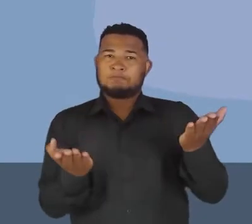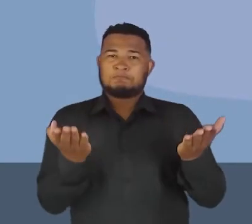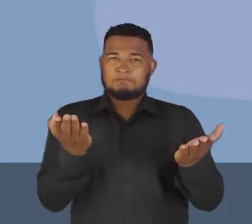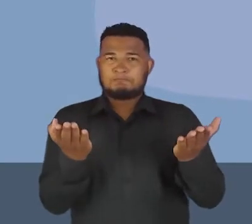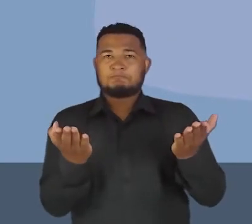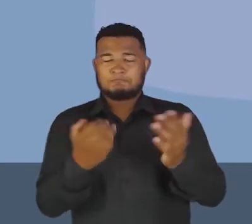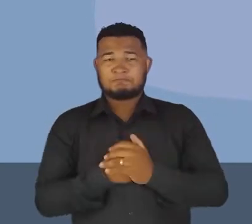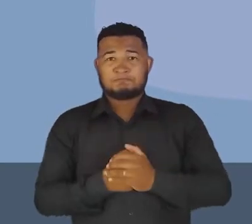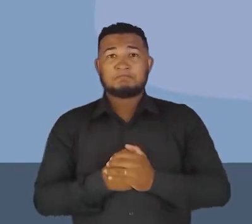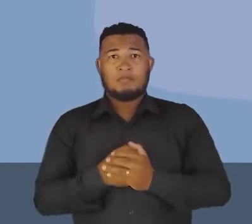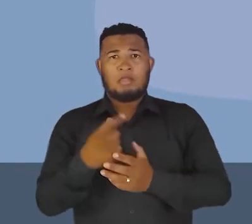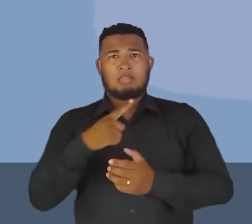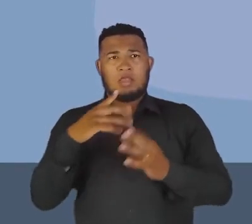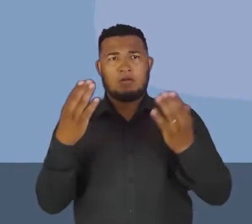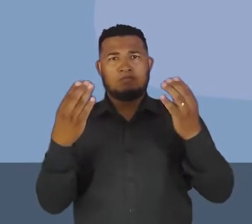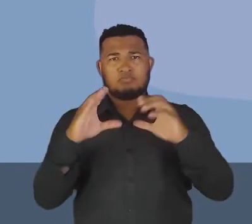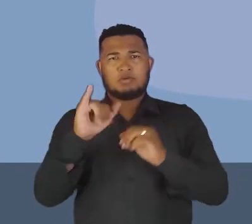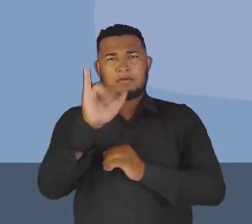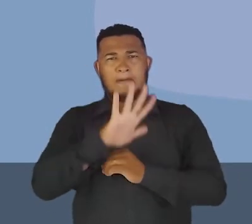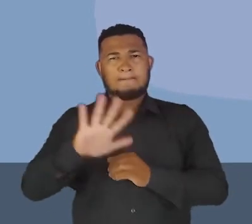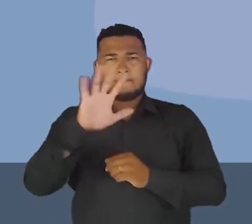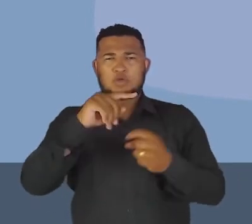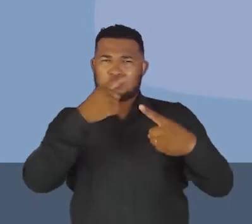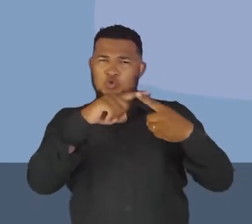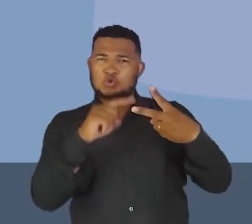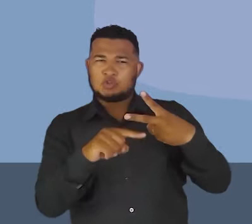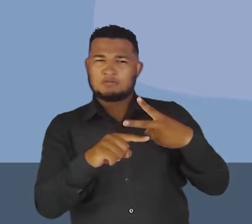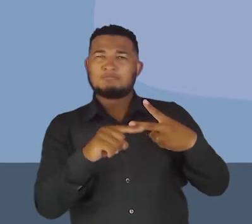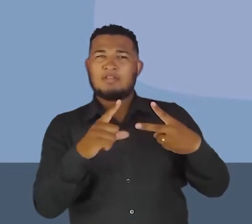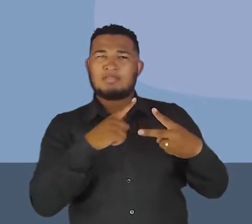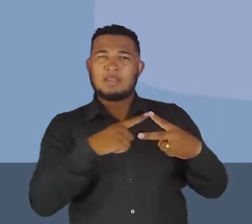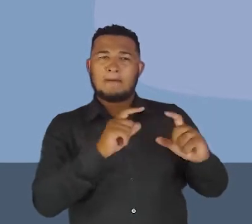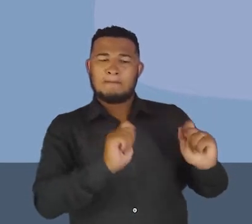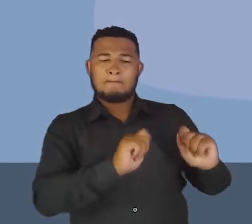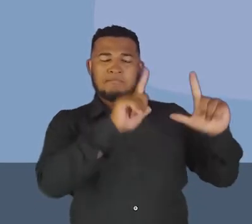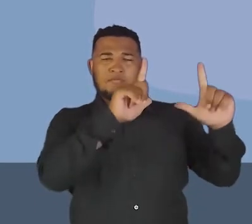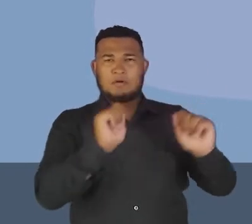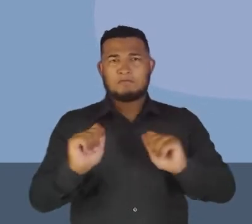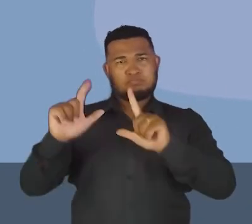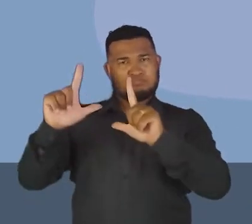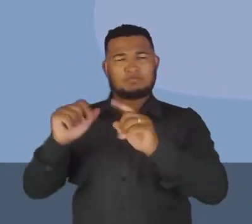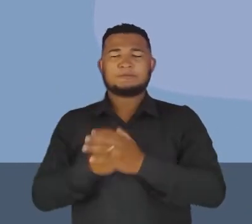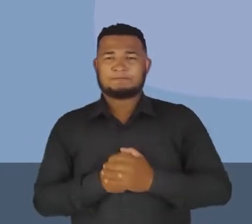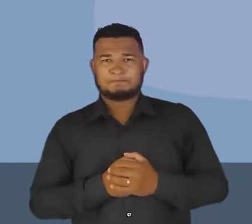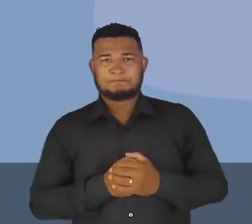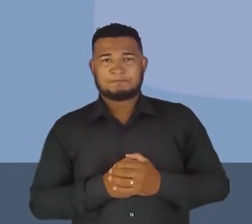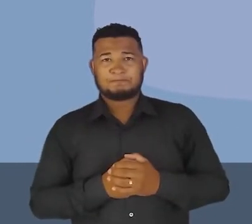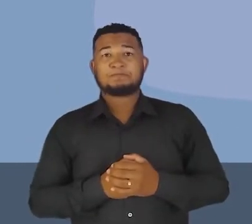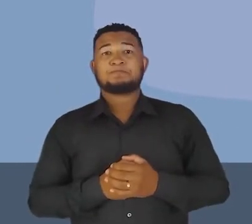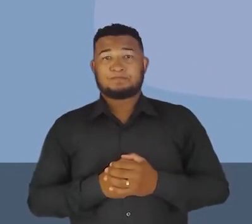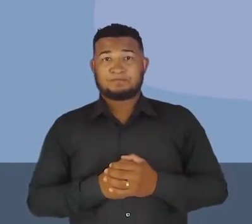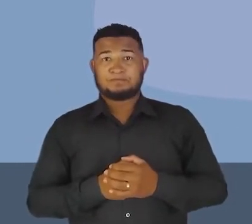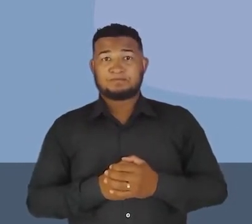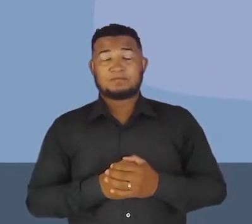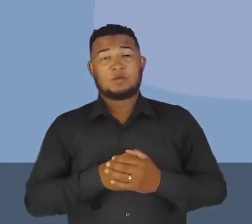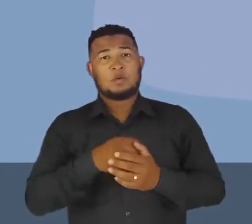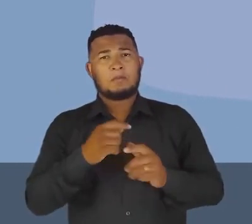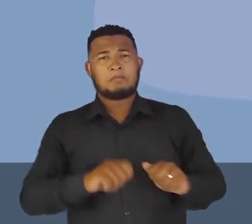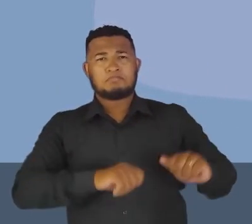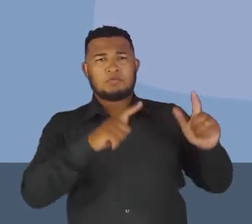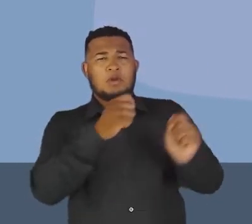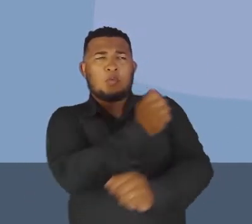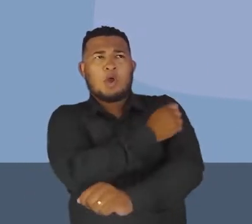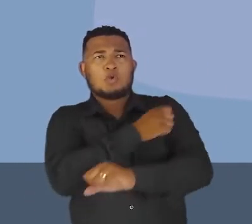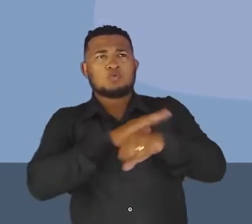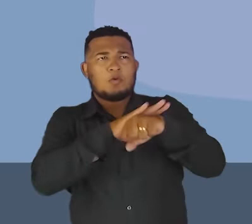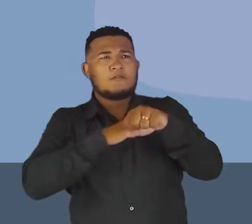Olha só, eu coloquei aqui a imagem, duas imagens, na verdade, né? A gente tem um quadro aqui e outro quadro lá. Os alunos conversando, falaram assim,